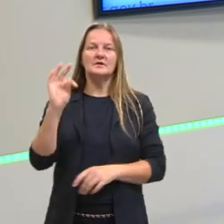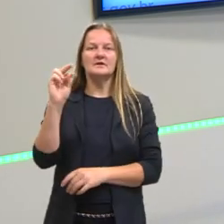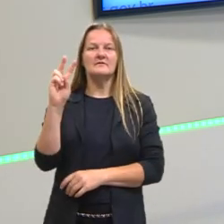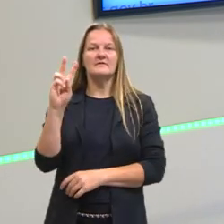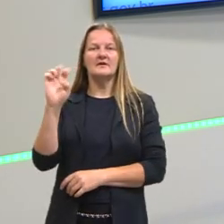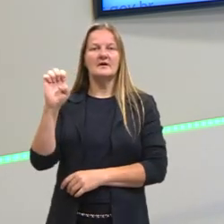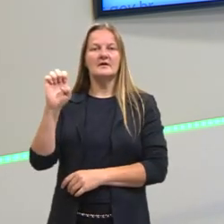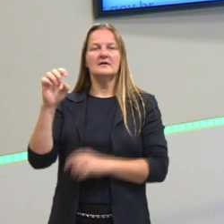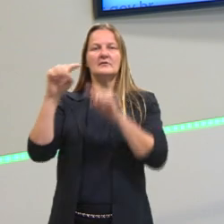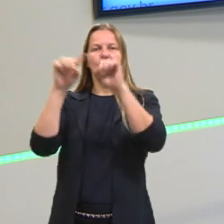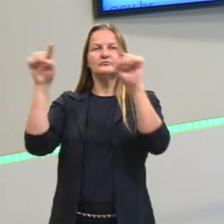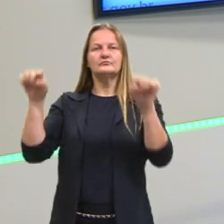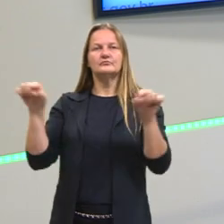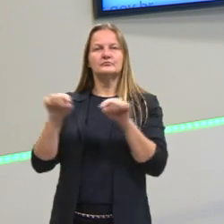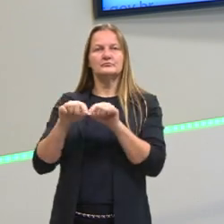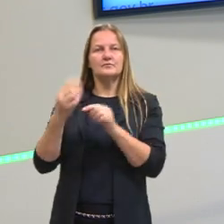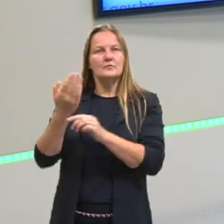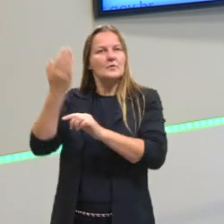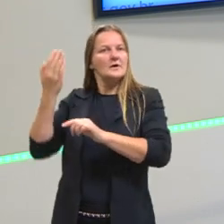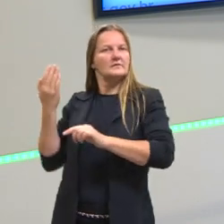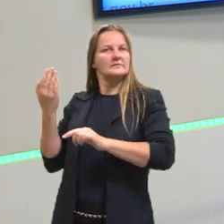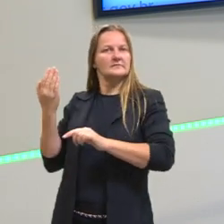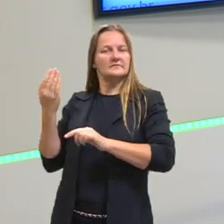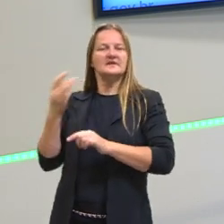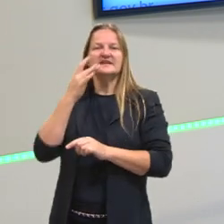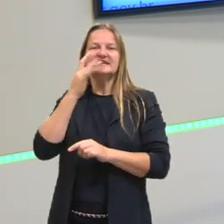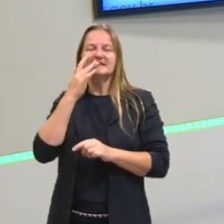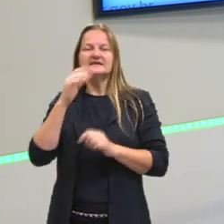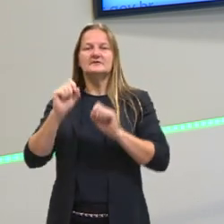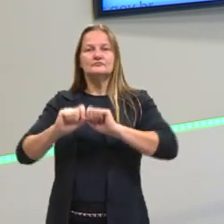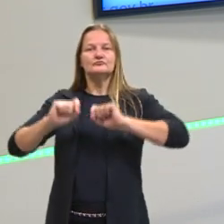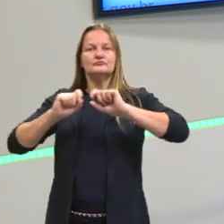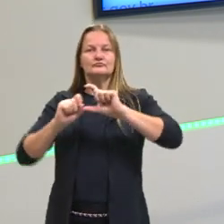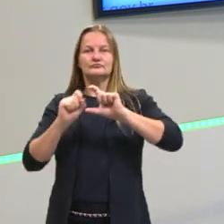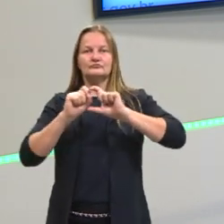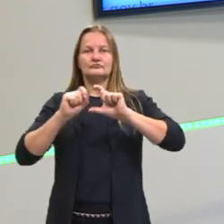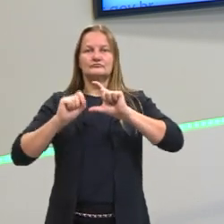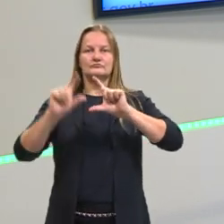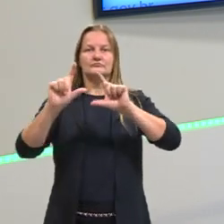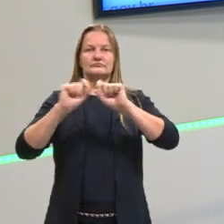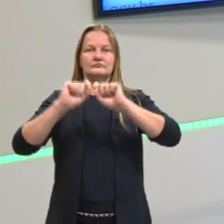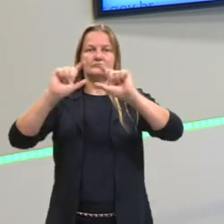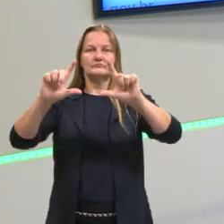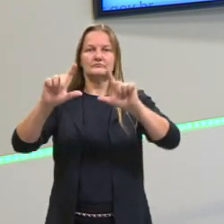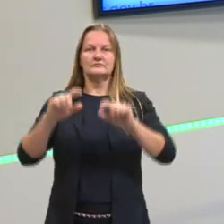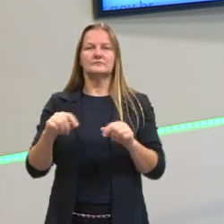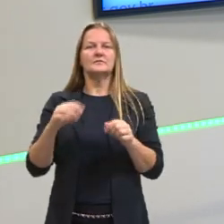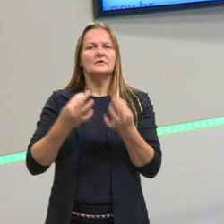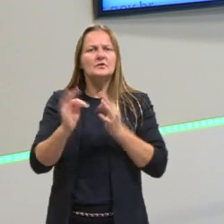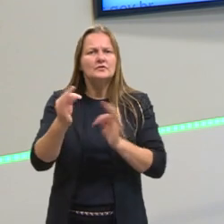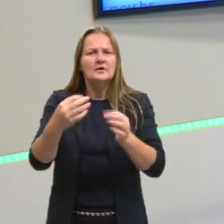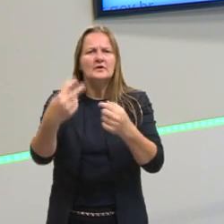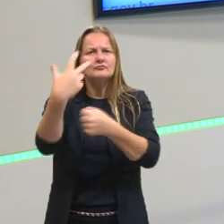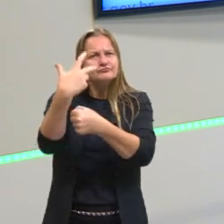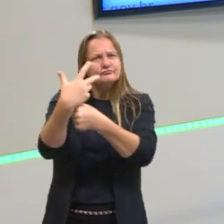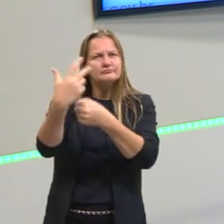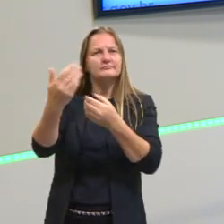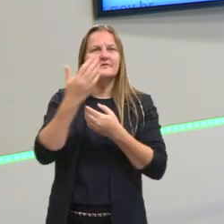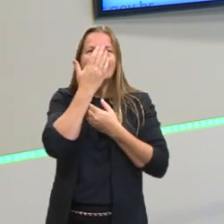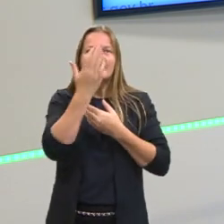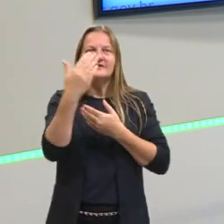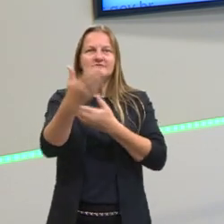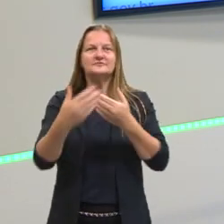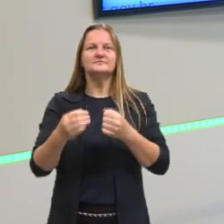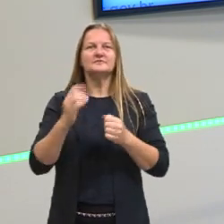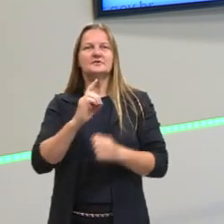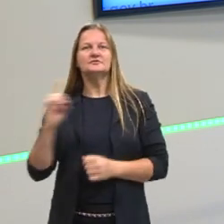mim tem um quadro branco, com espaço para a projeção dos slides, também toda a equipe técnica aqui da TVE na minha frente